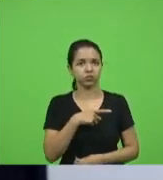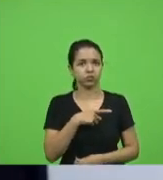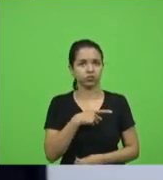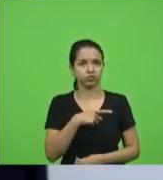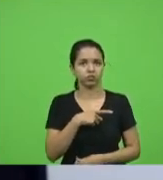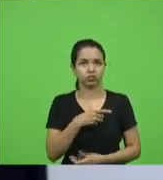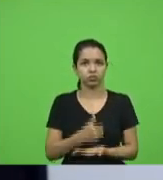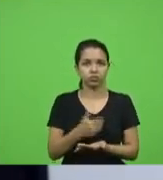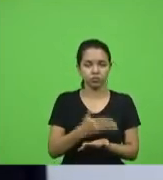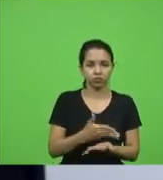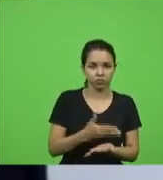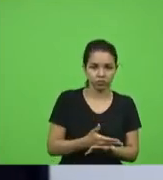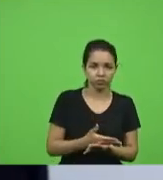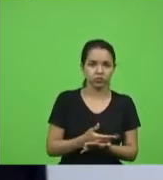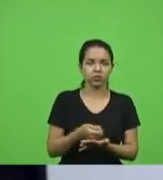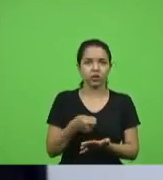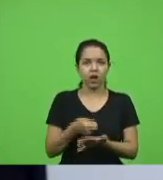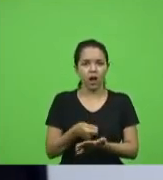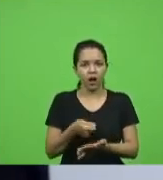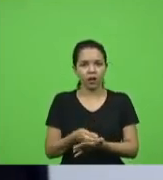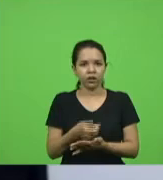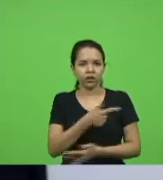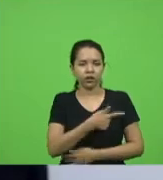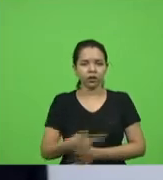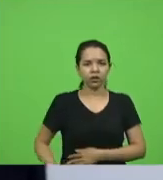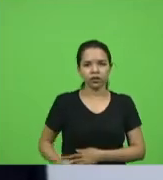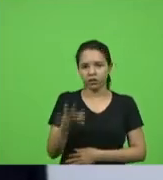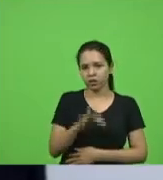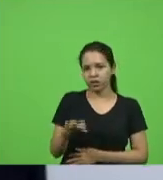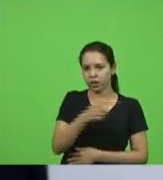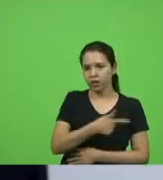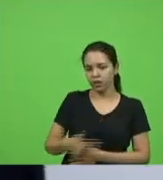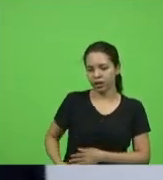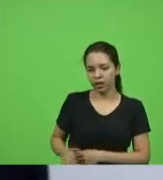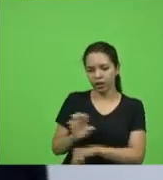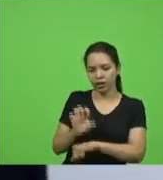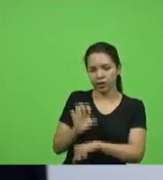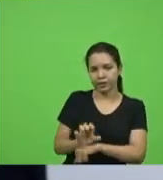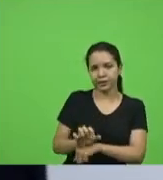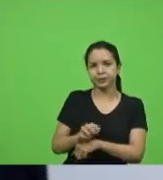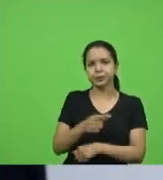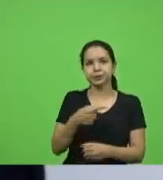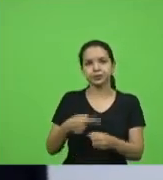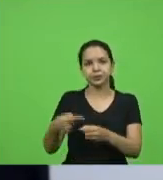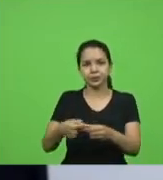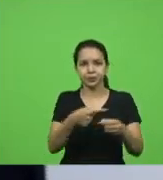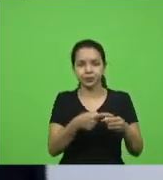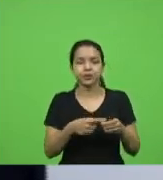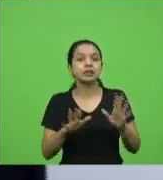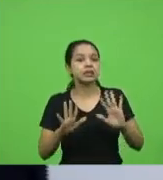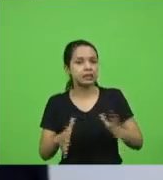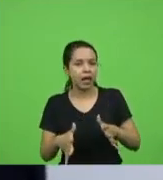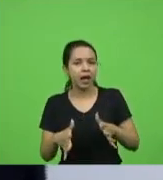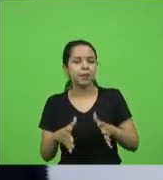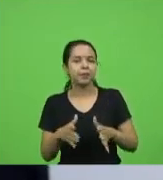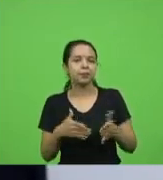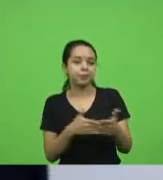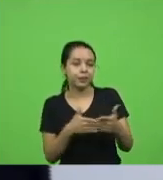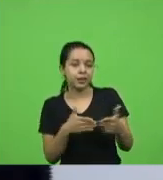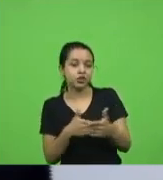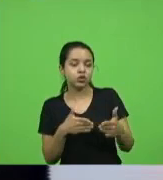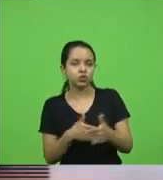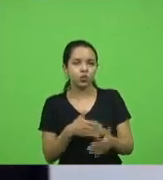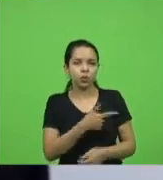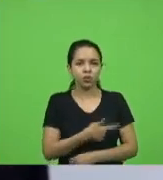atribuições o governo federal estadual e municipal já foi para impedir o governo federal que